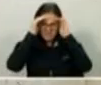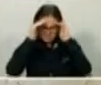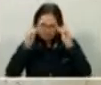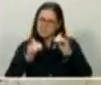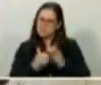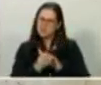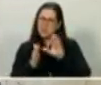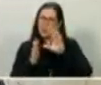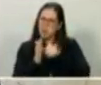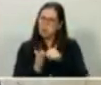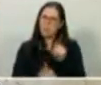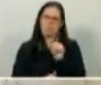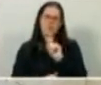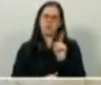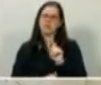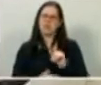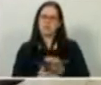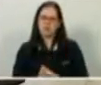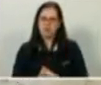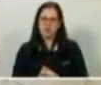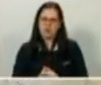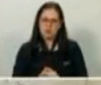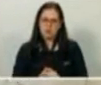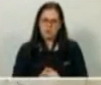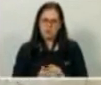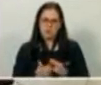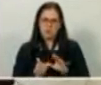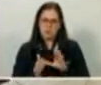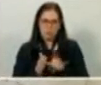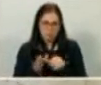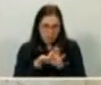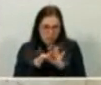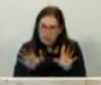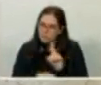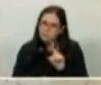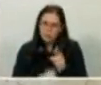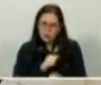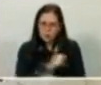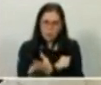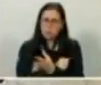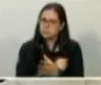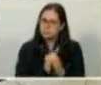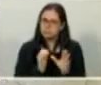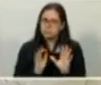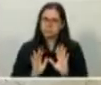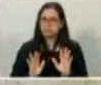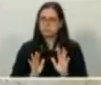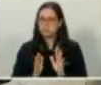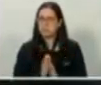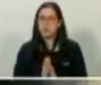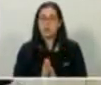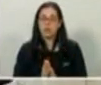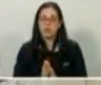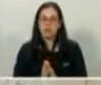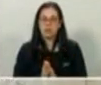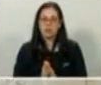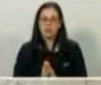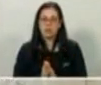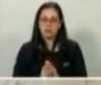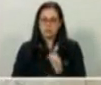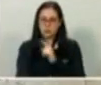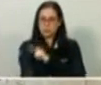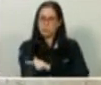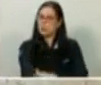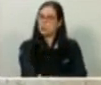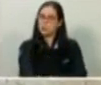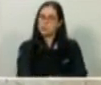sem roubar e sem deixar roubar naquilo que for necessário. Essa conduta política nós temos